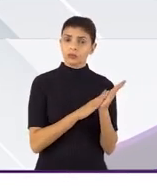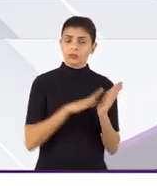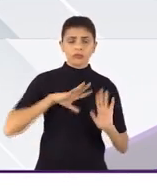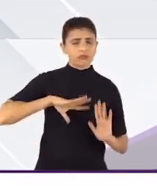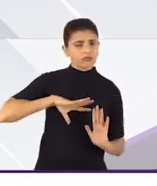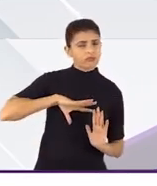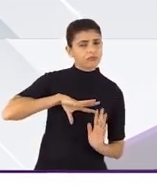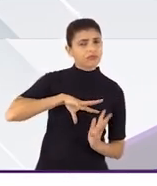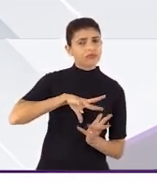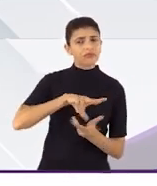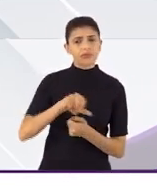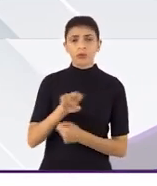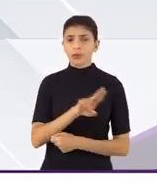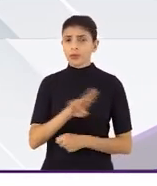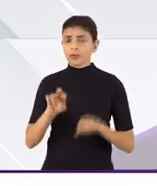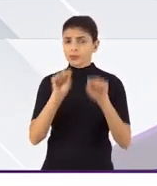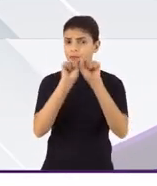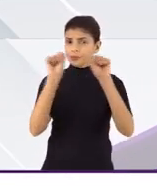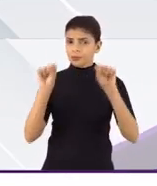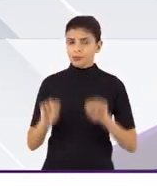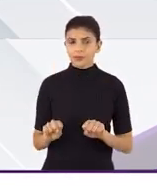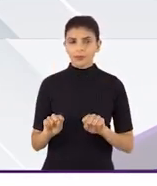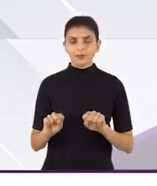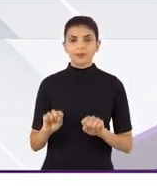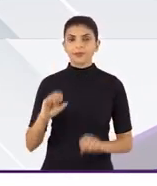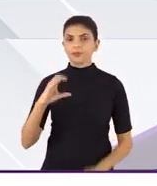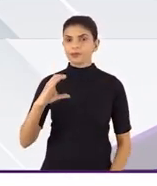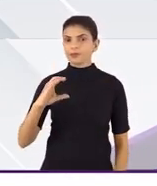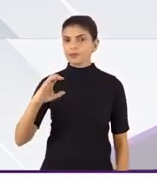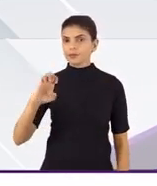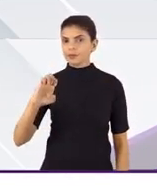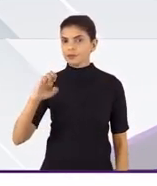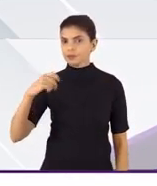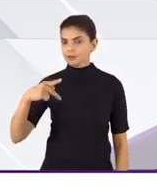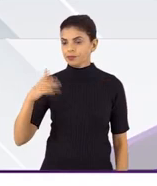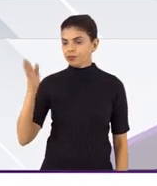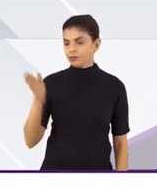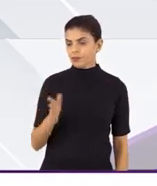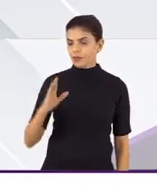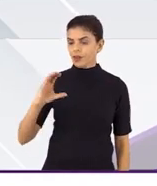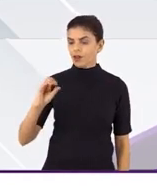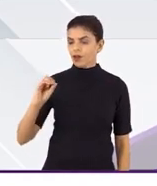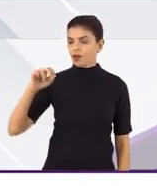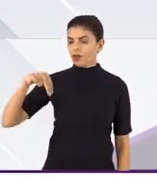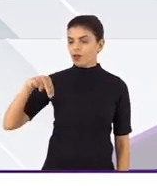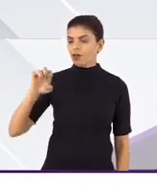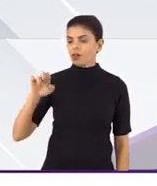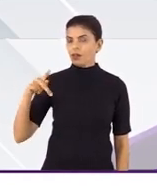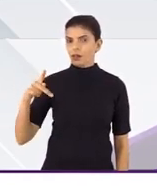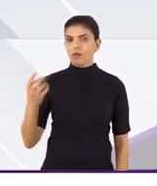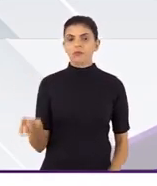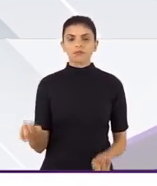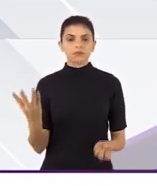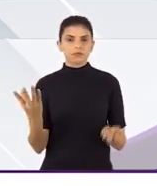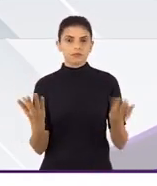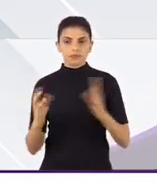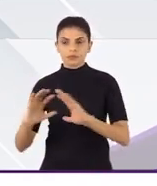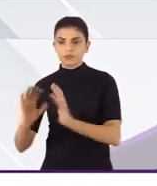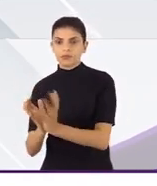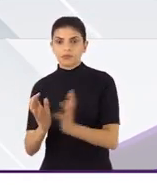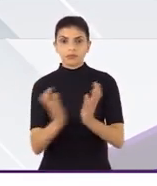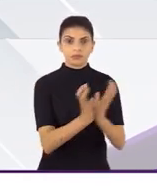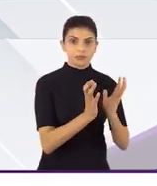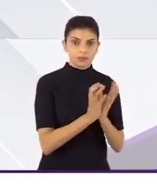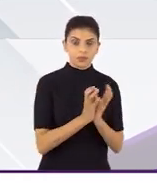mundialmente, chama-se o sistema CEP-CONEP, formado pelos Comitês de